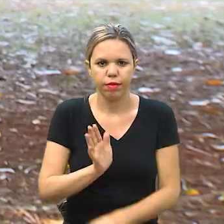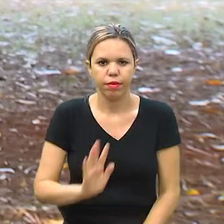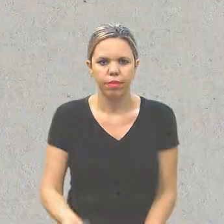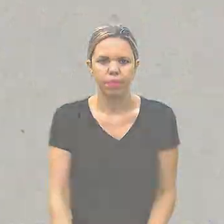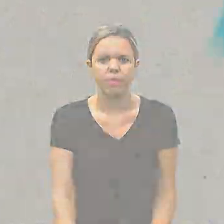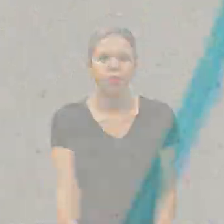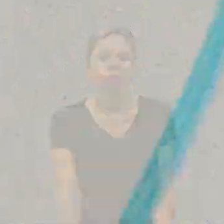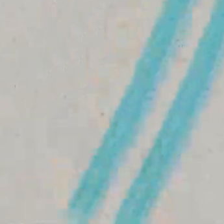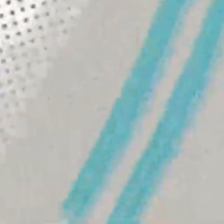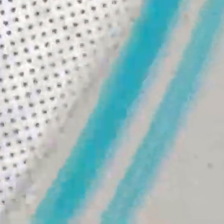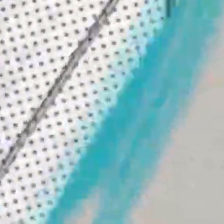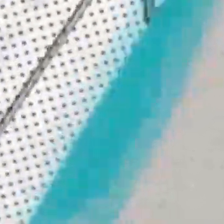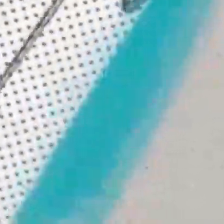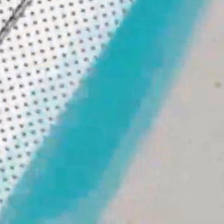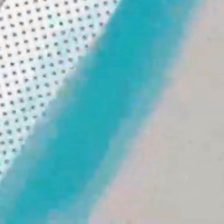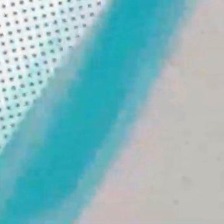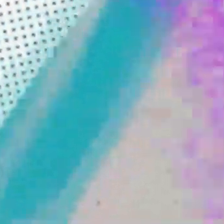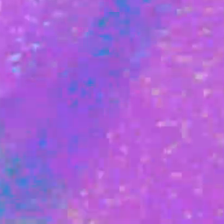lá, tchau.